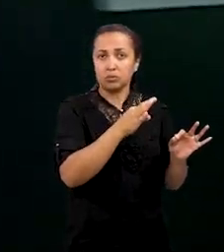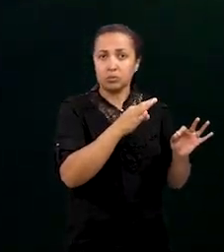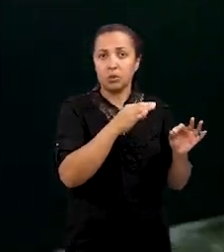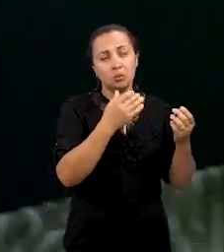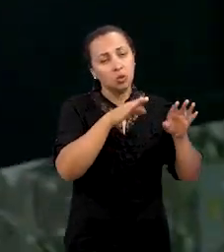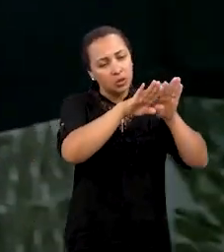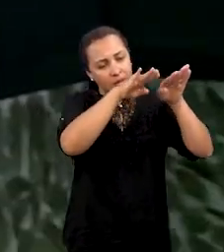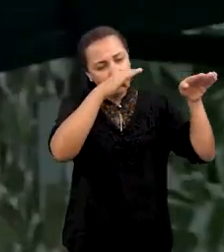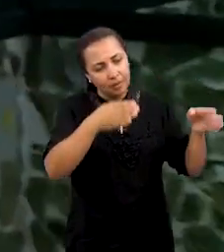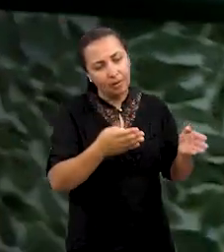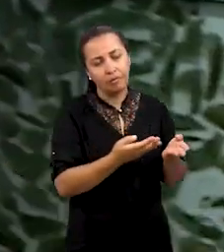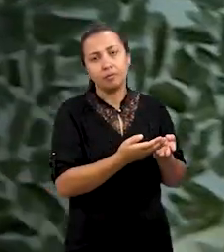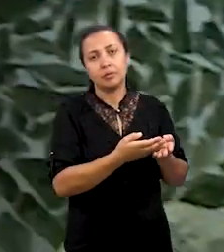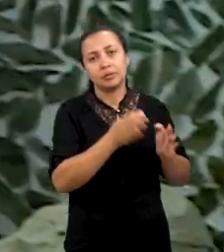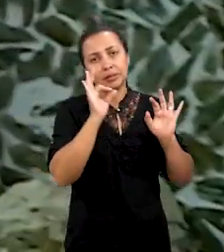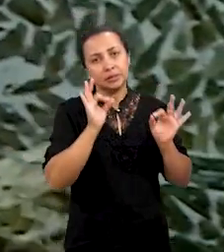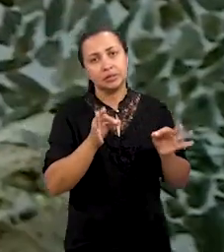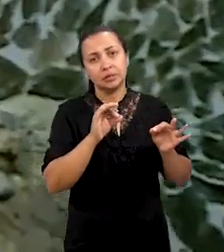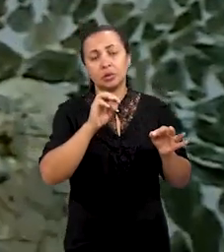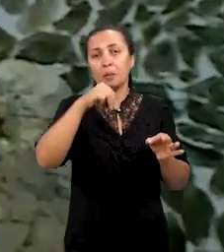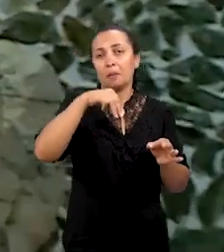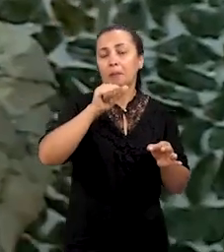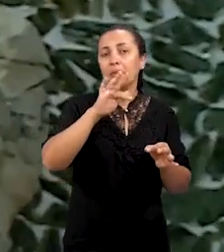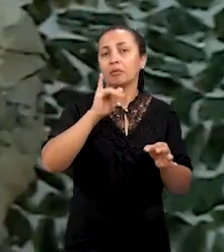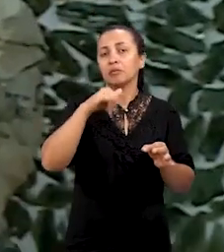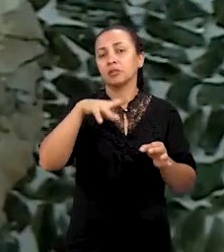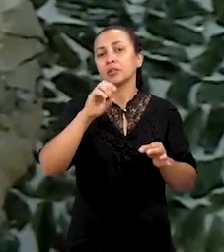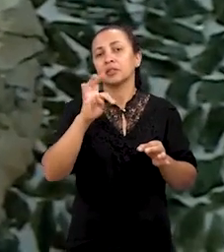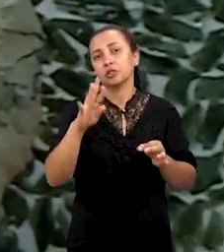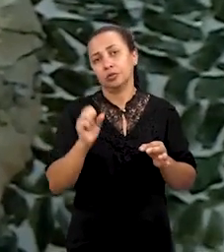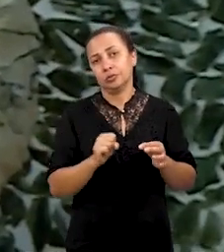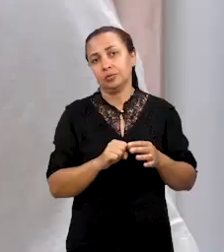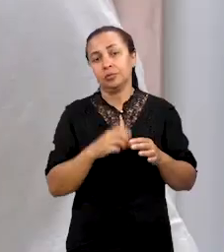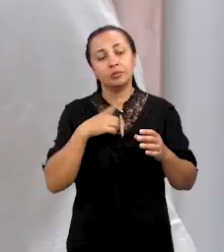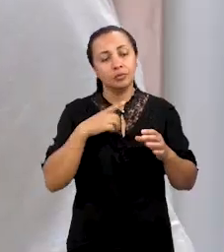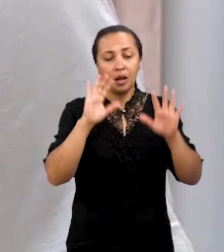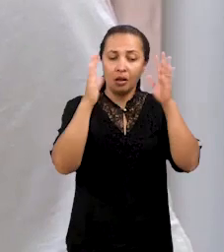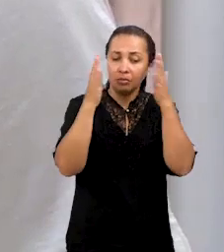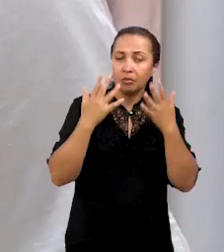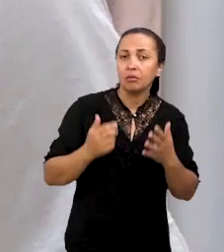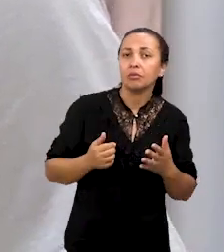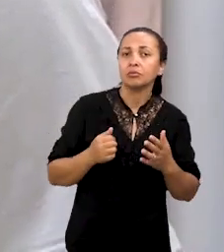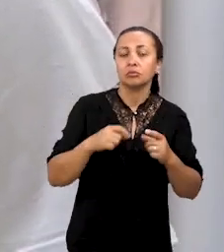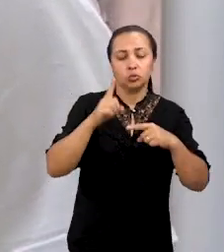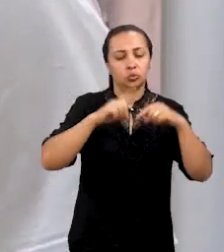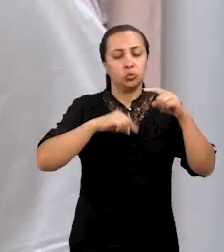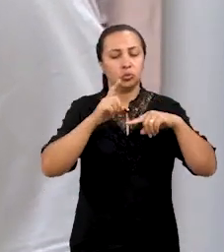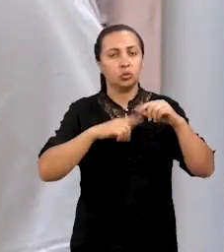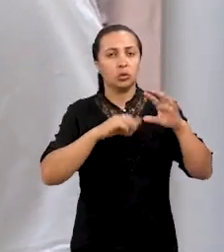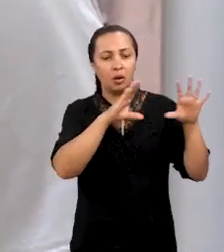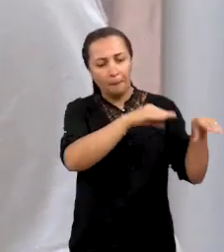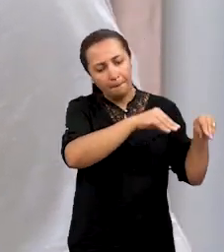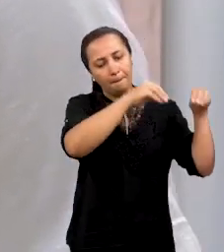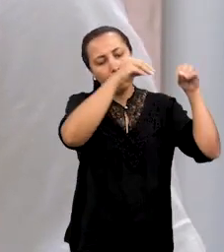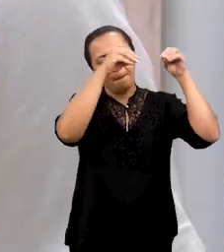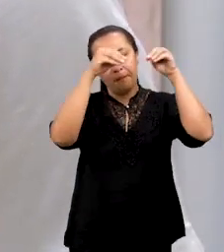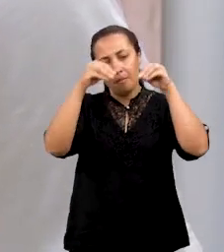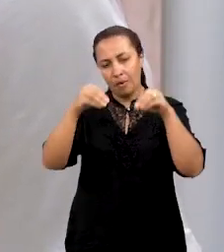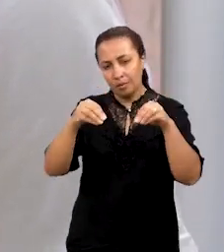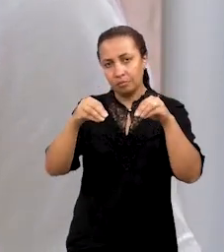caixas de arquivos ou caixas de marfinite. E a gente tem a análise desse material, onde a gente pega o material,